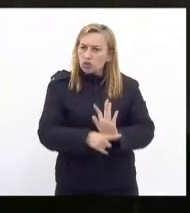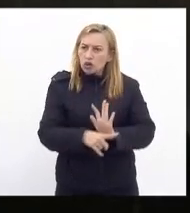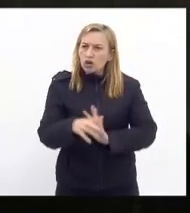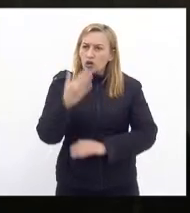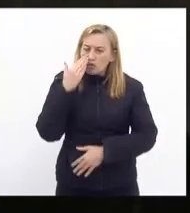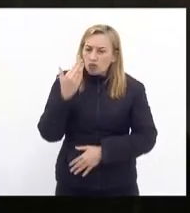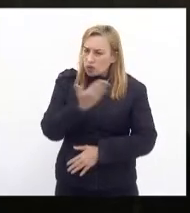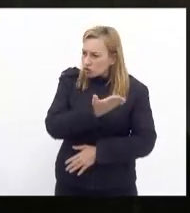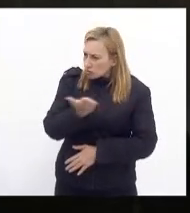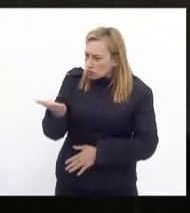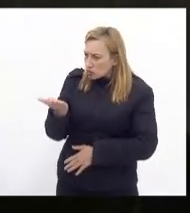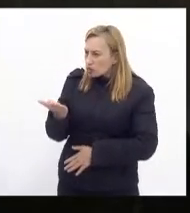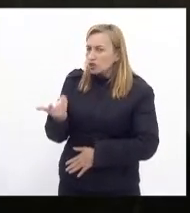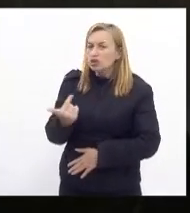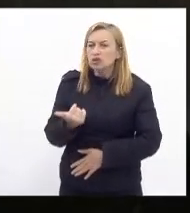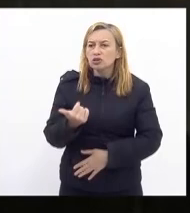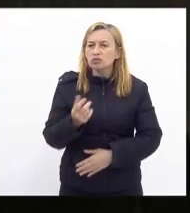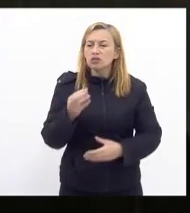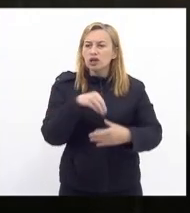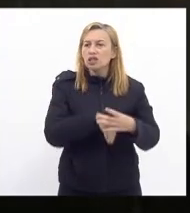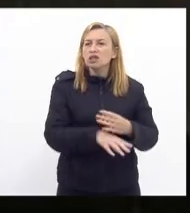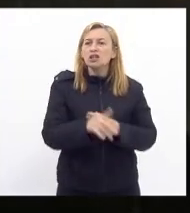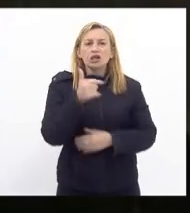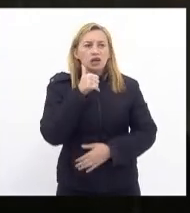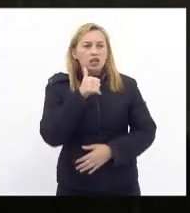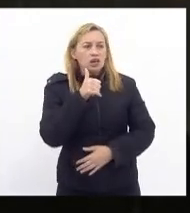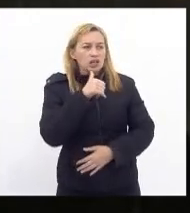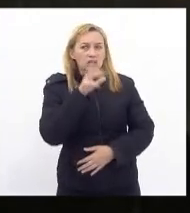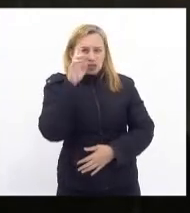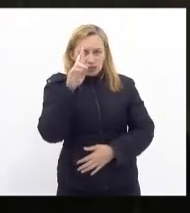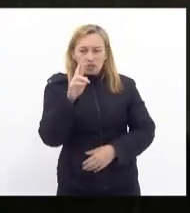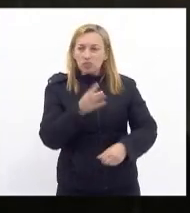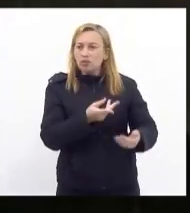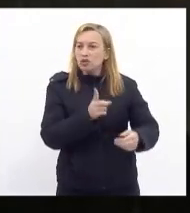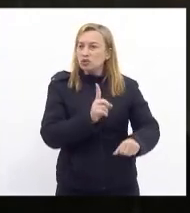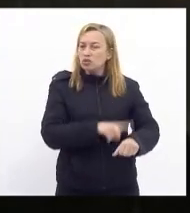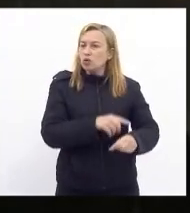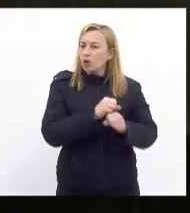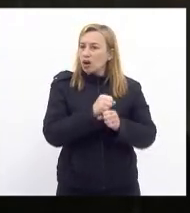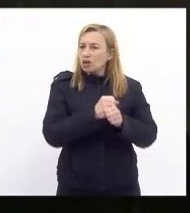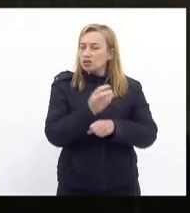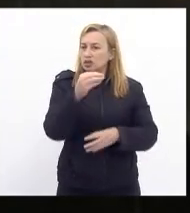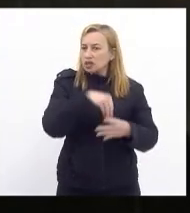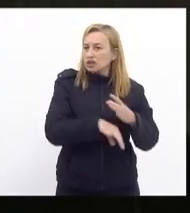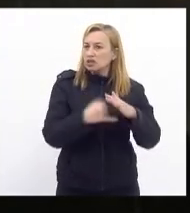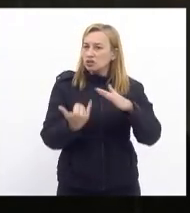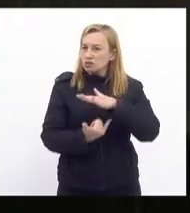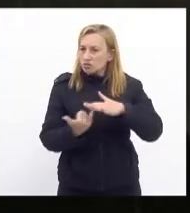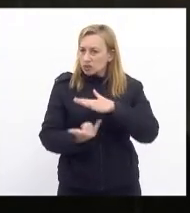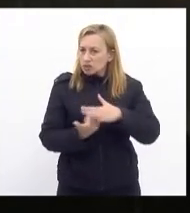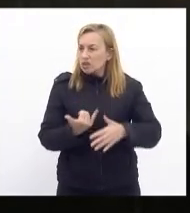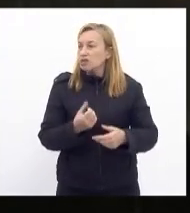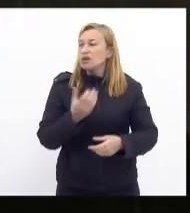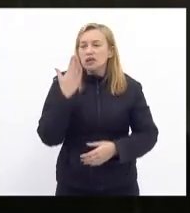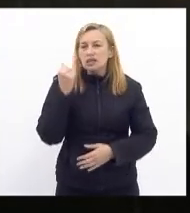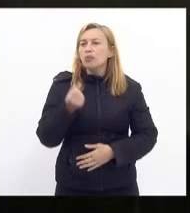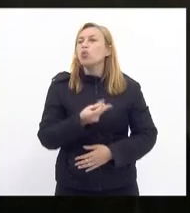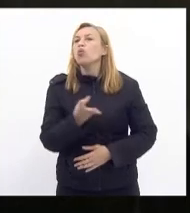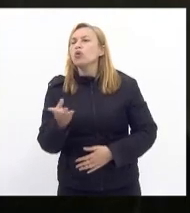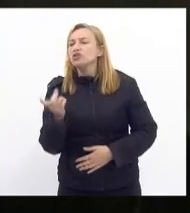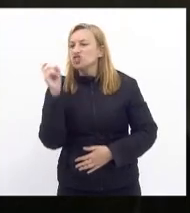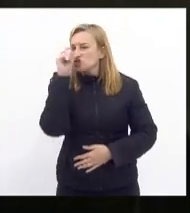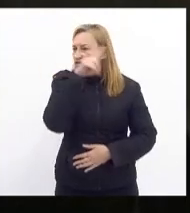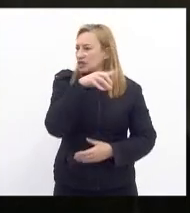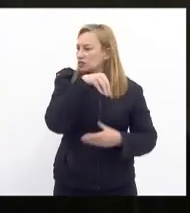os senhores estão dentro e a senhora também que já passou muito tempo dentro da instituição a senhora sabe o quanto é difícil ficar na